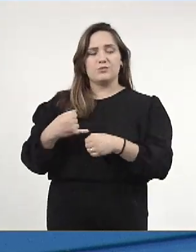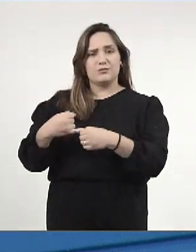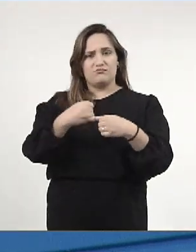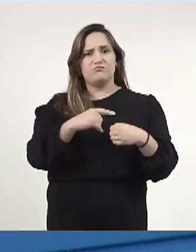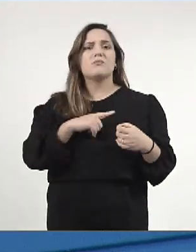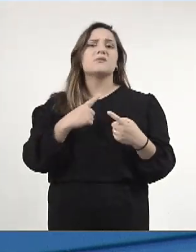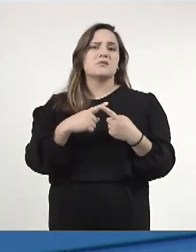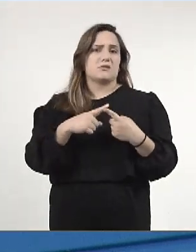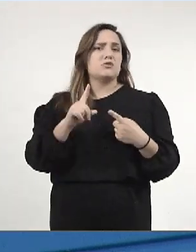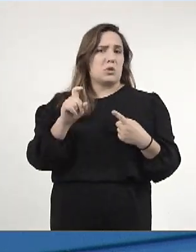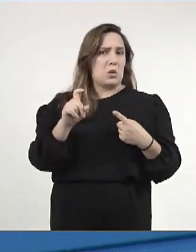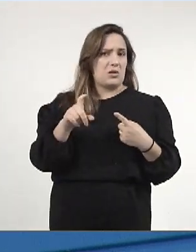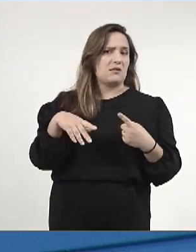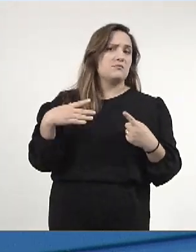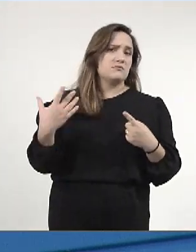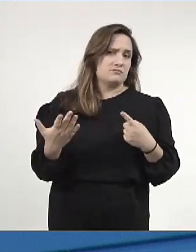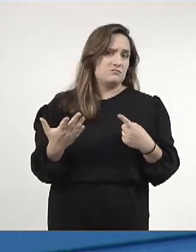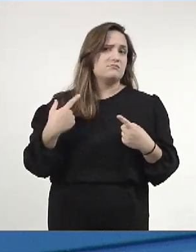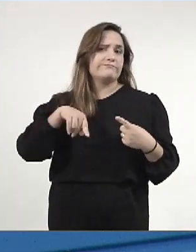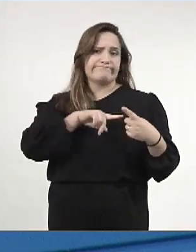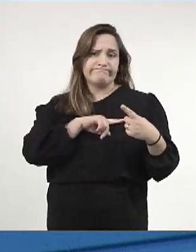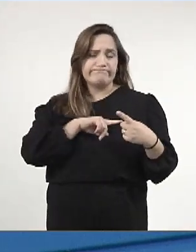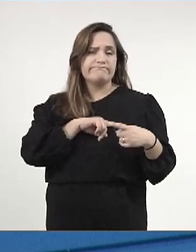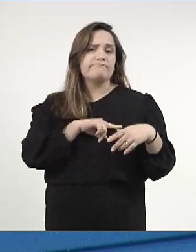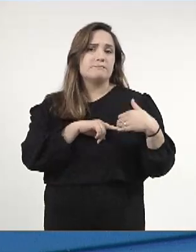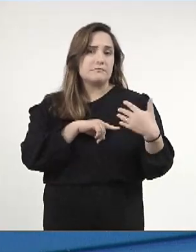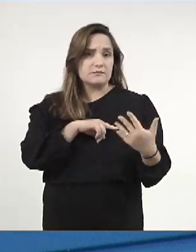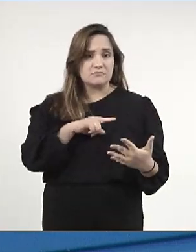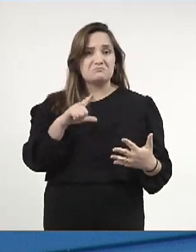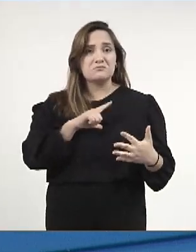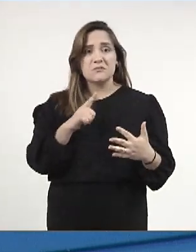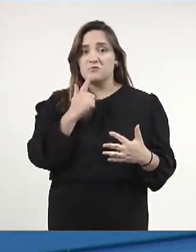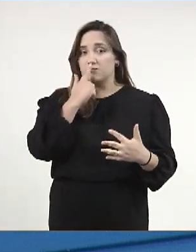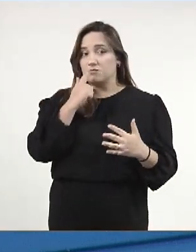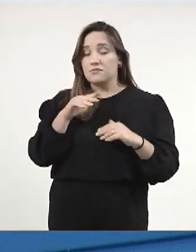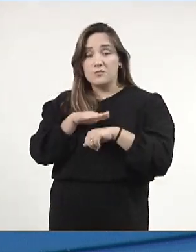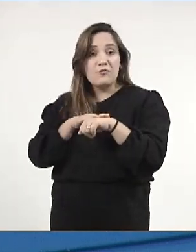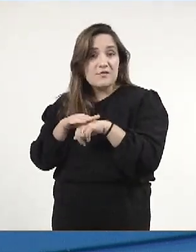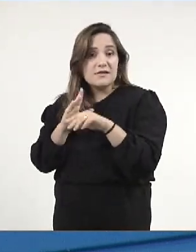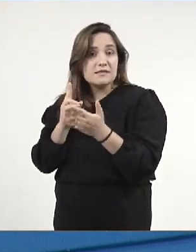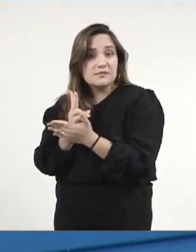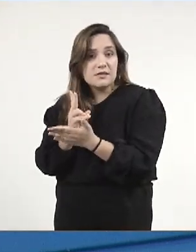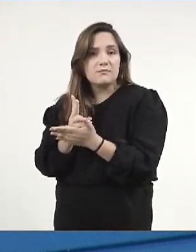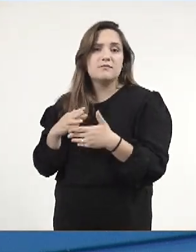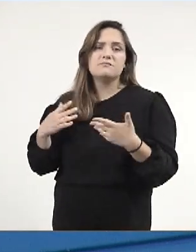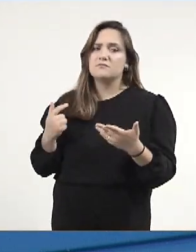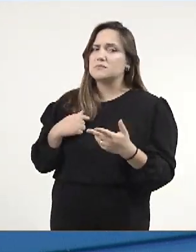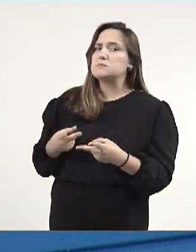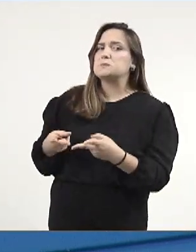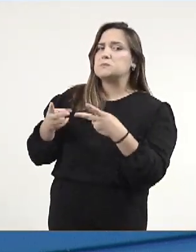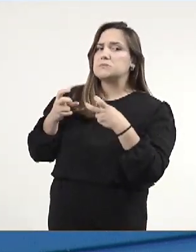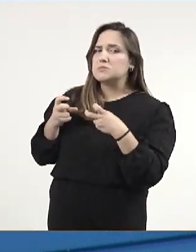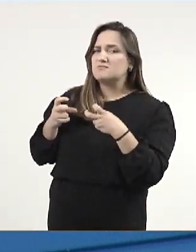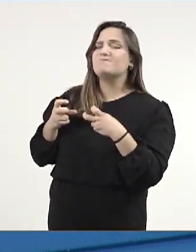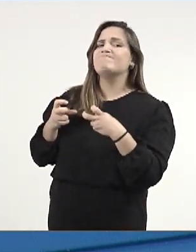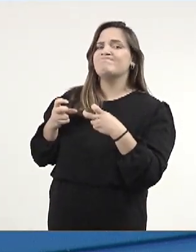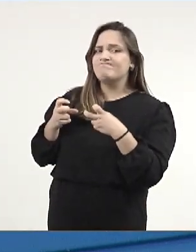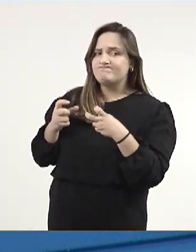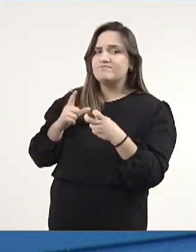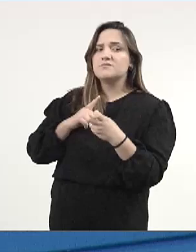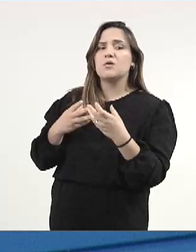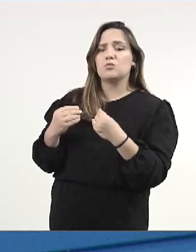entre eles Dourados, ao qual nós temos uma aproximação. E temos visto que em vários